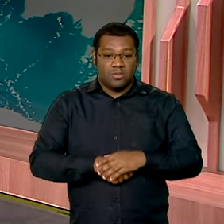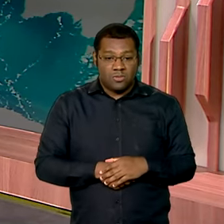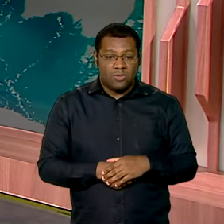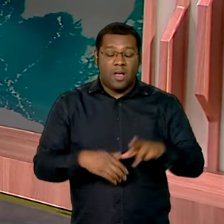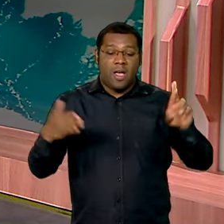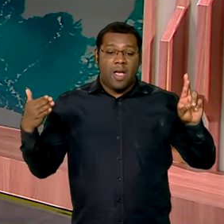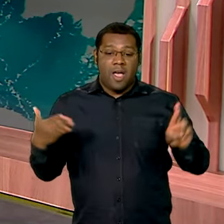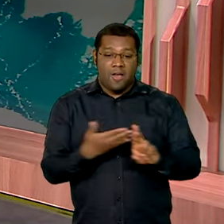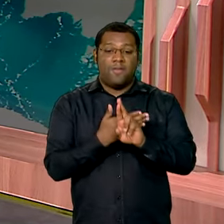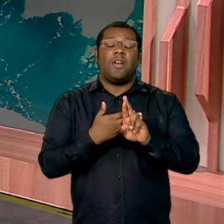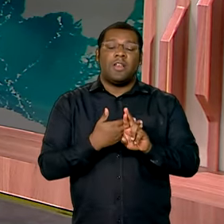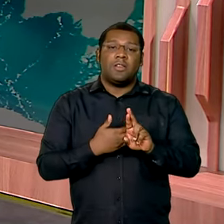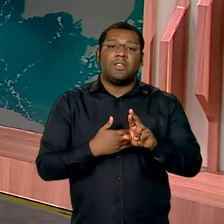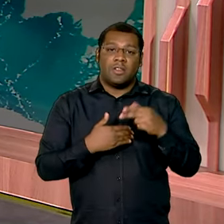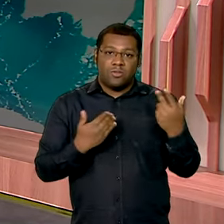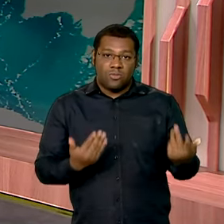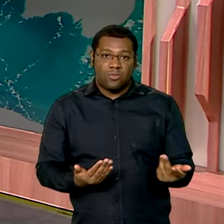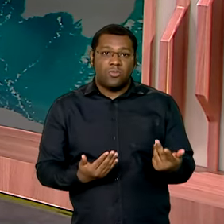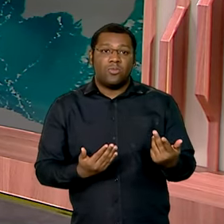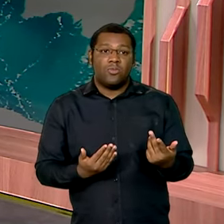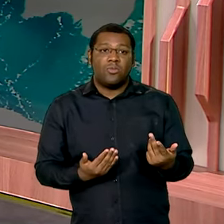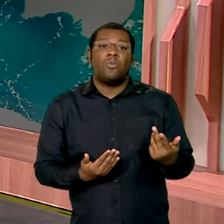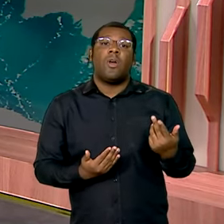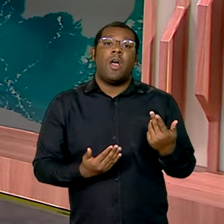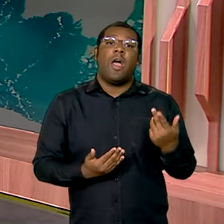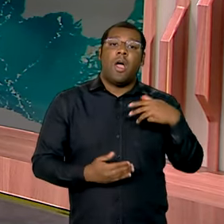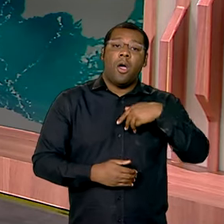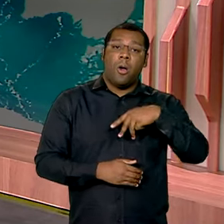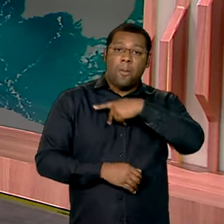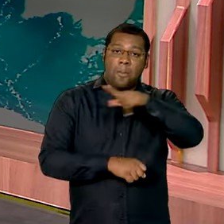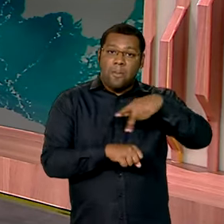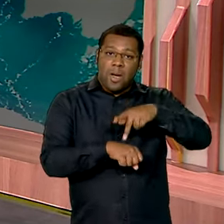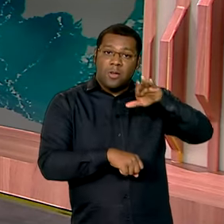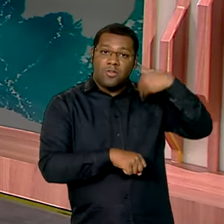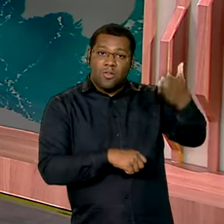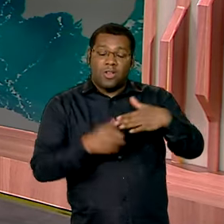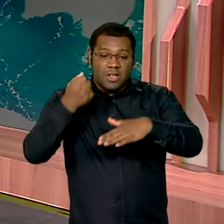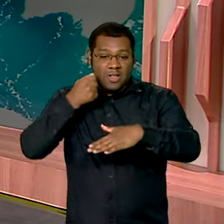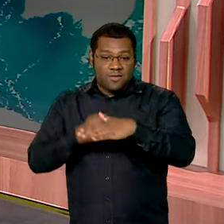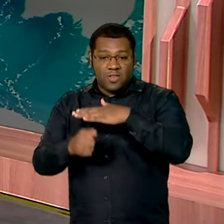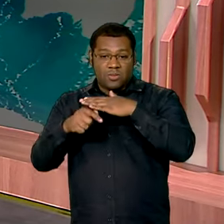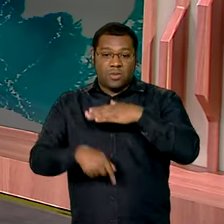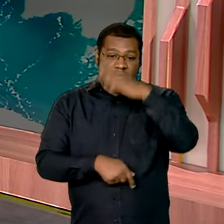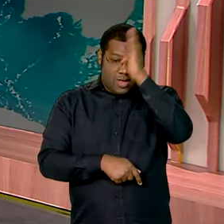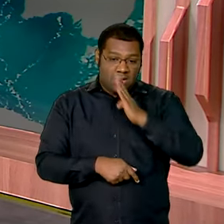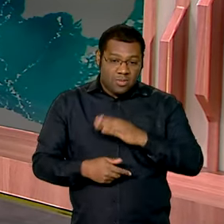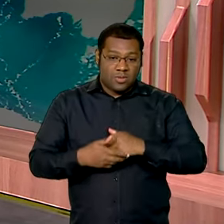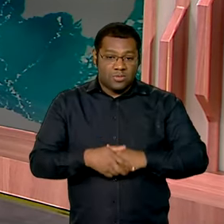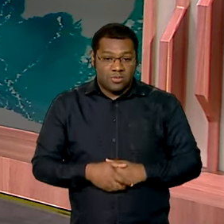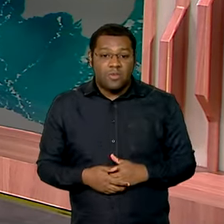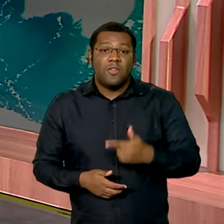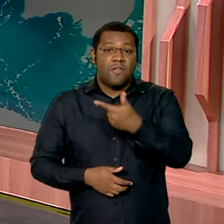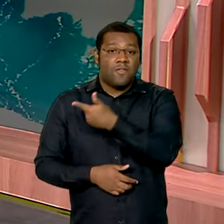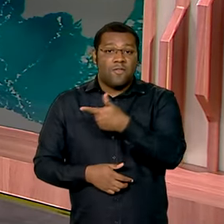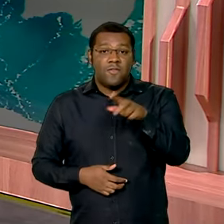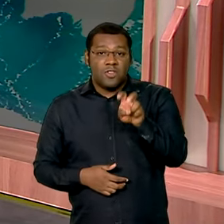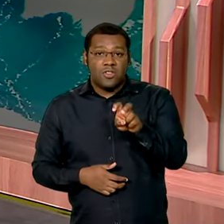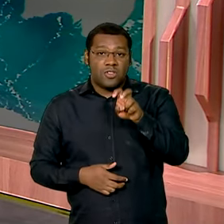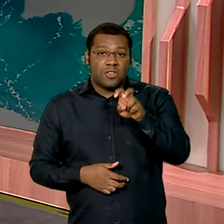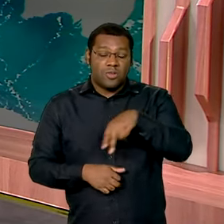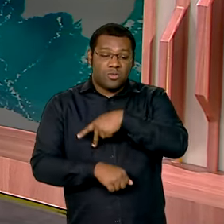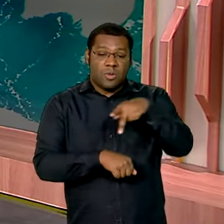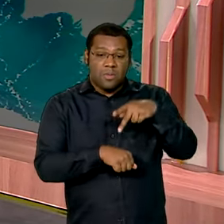mais confiáveis para receber investimentos estrangeiros. O Brasil voltou à lista de 25 países